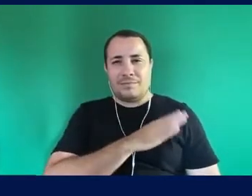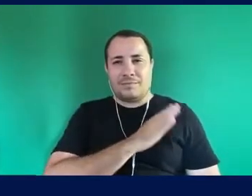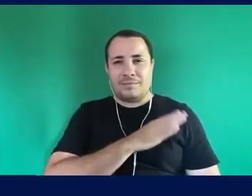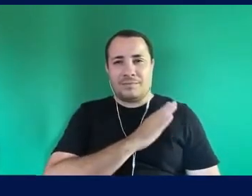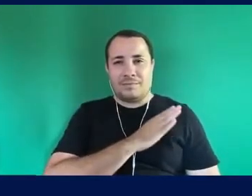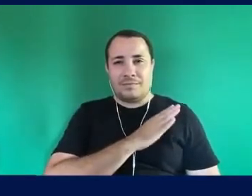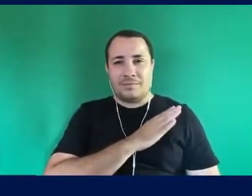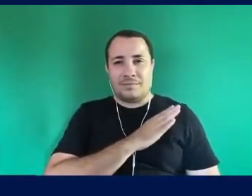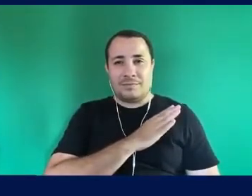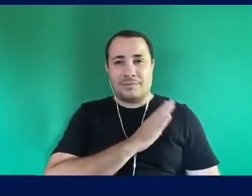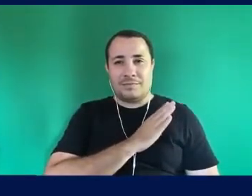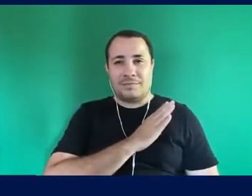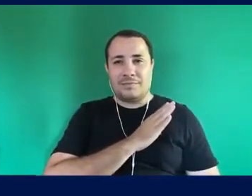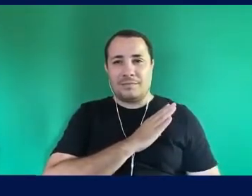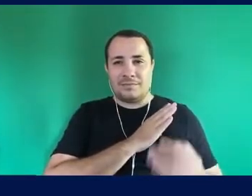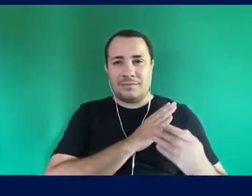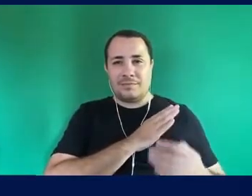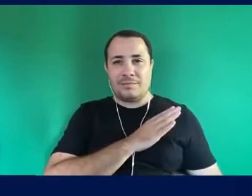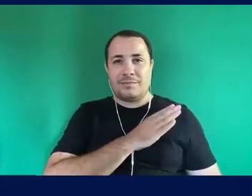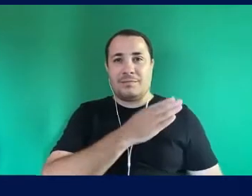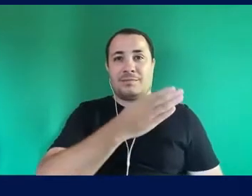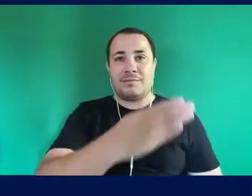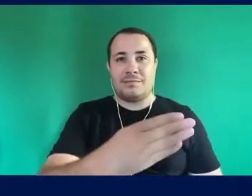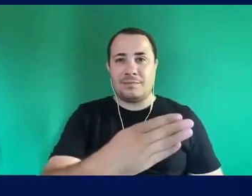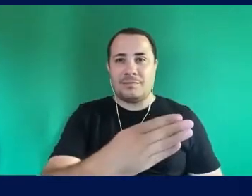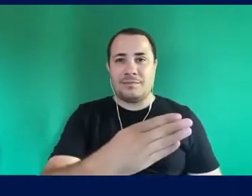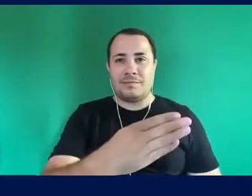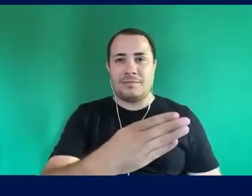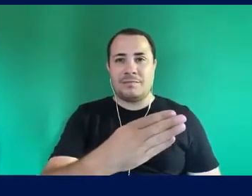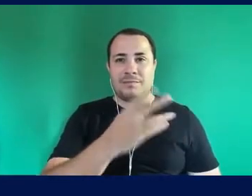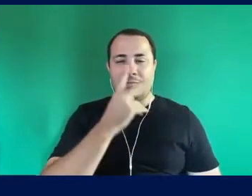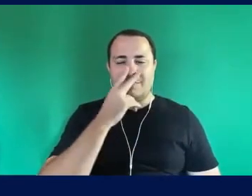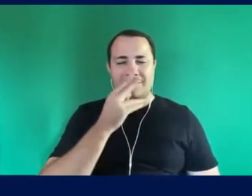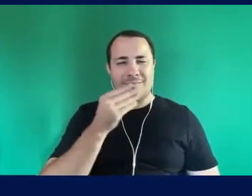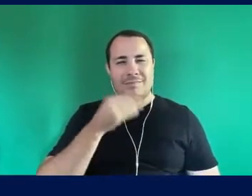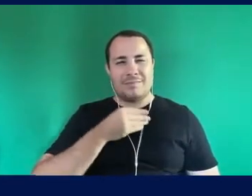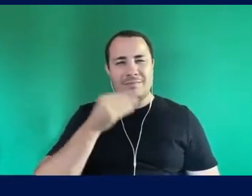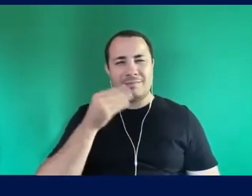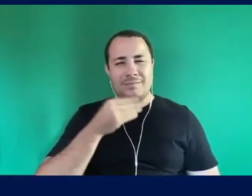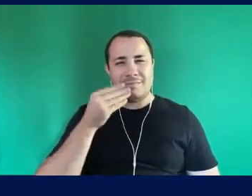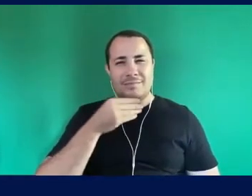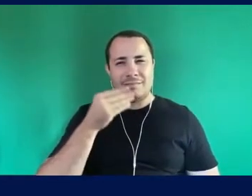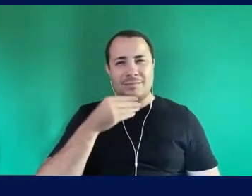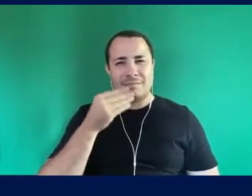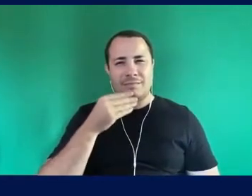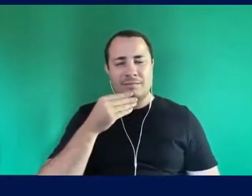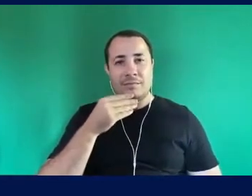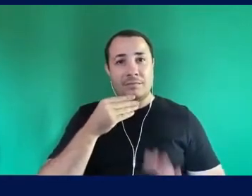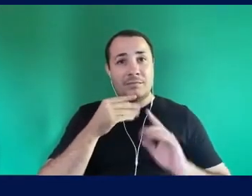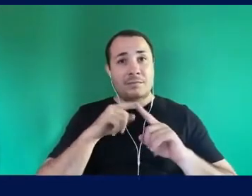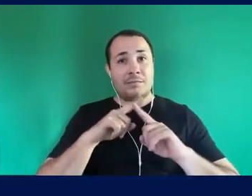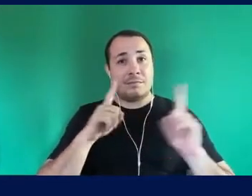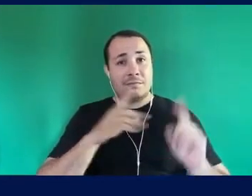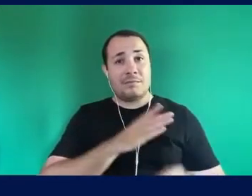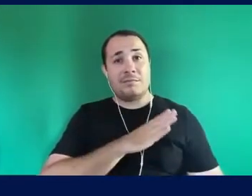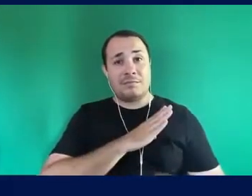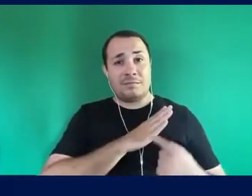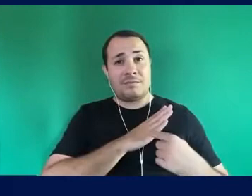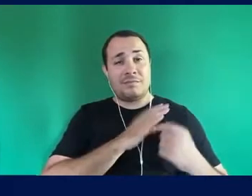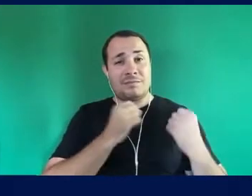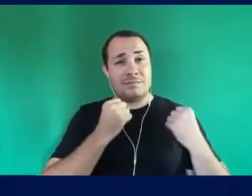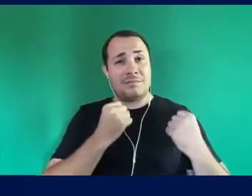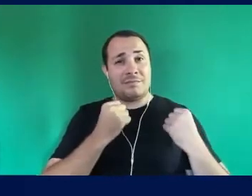não tá na frente O coração é uma coisa Ele se torna frágil Mas o coração é forte Porque o coração É o